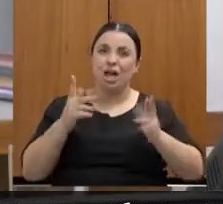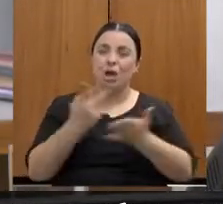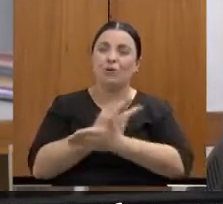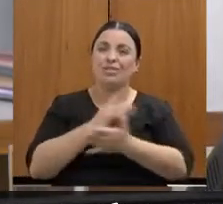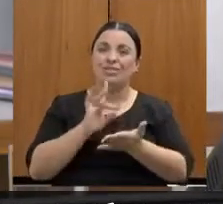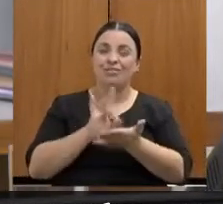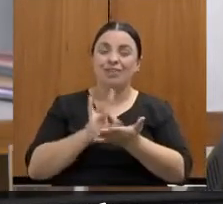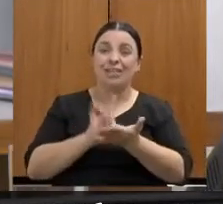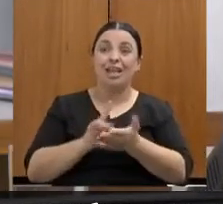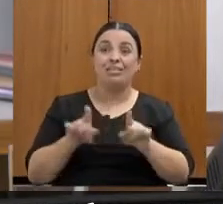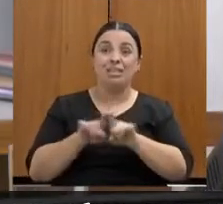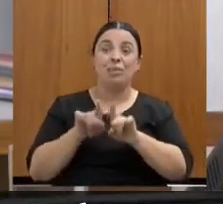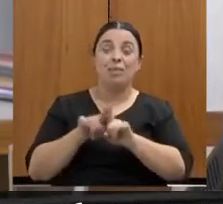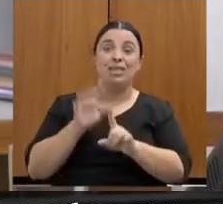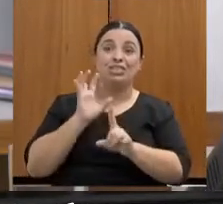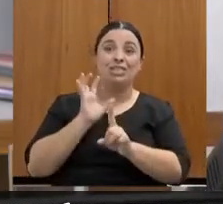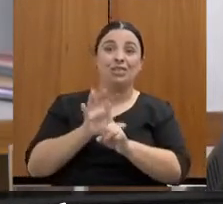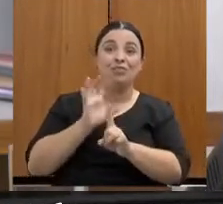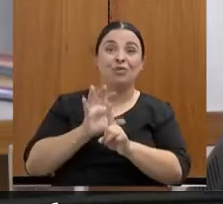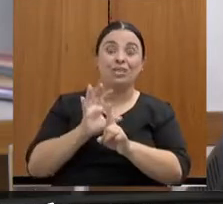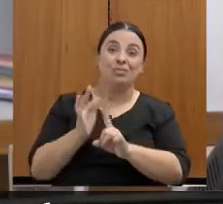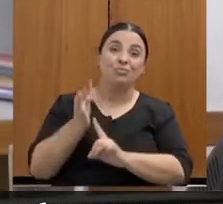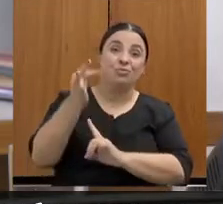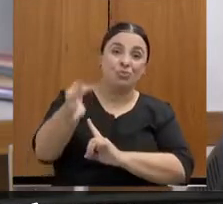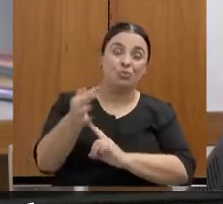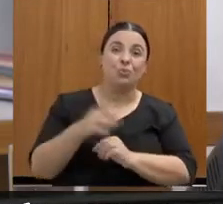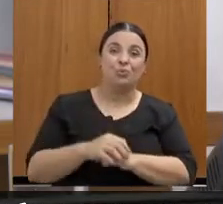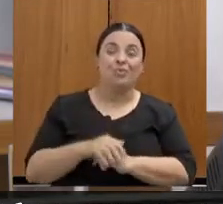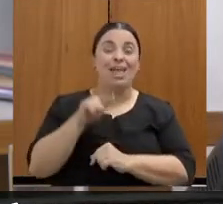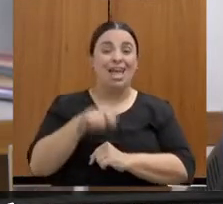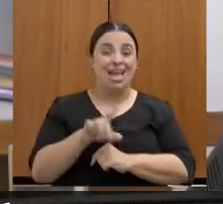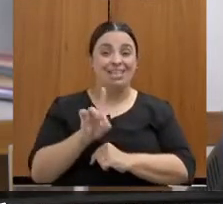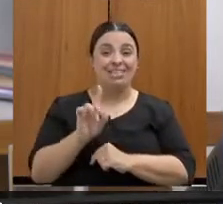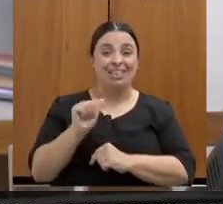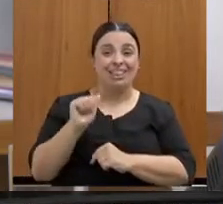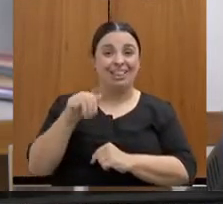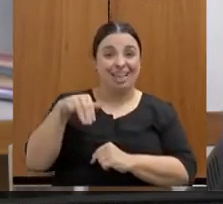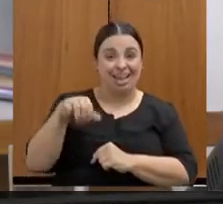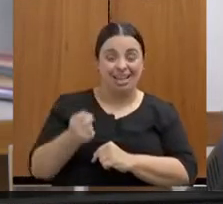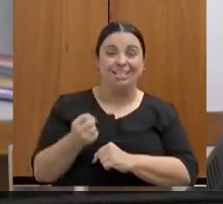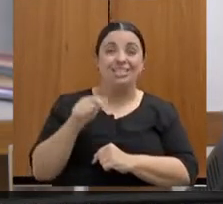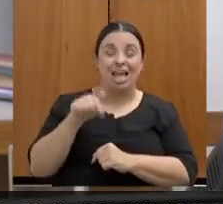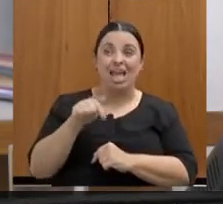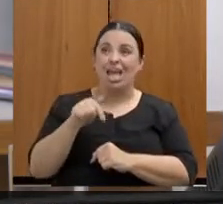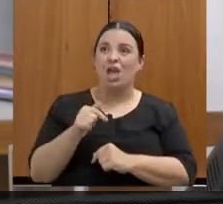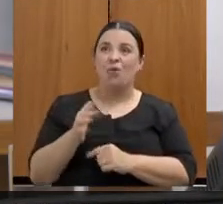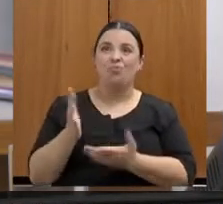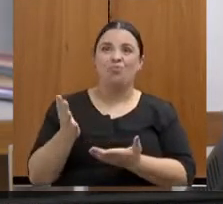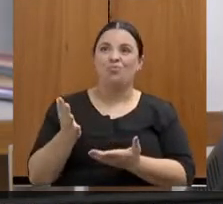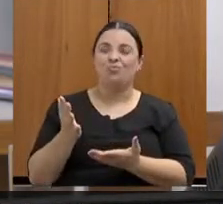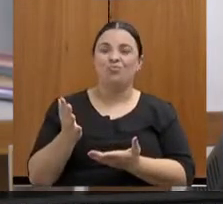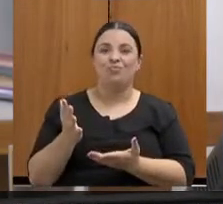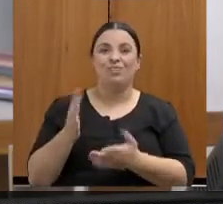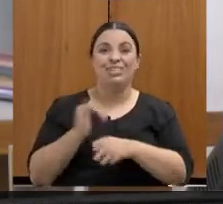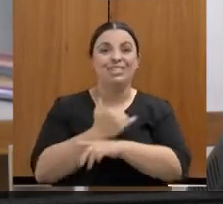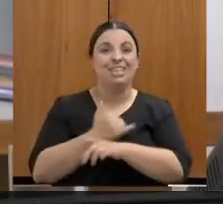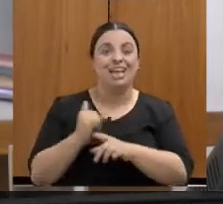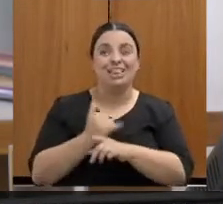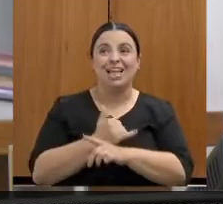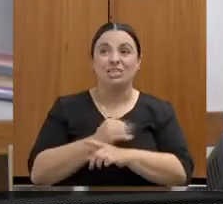classificação das DEANs é um instrumento de transparência deputada, que vai ser renovada anualmente e que,